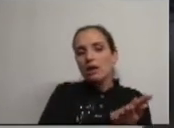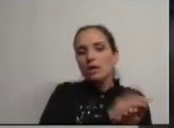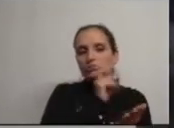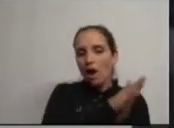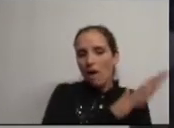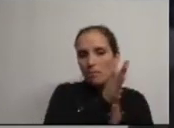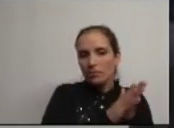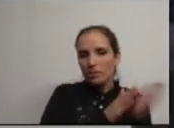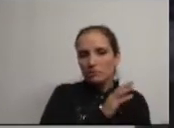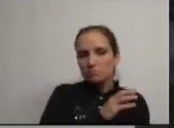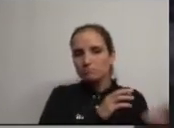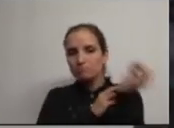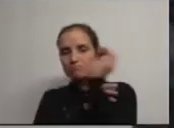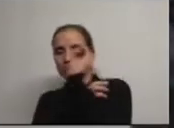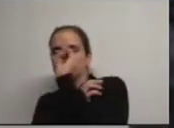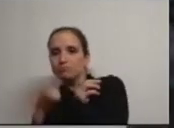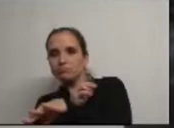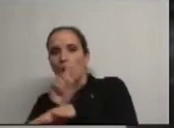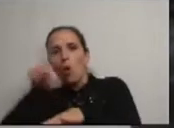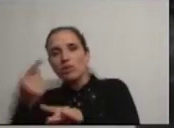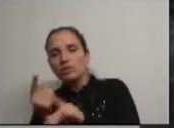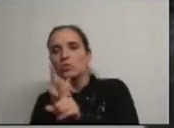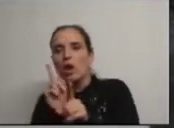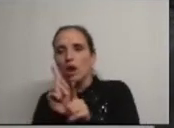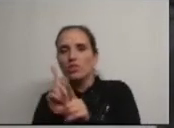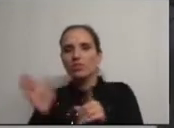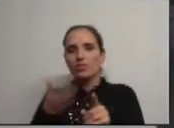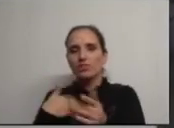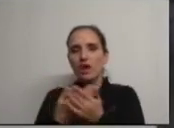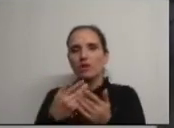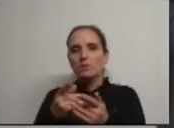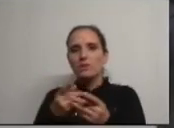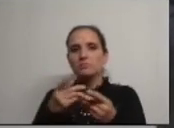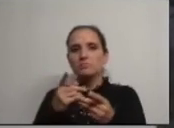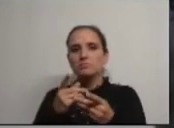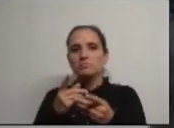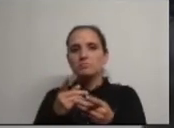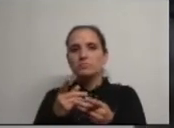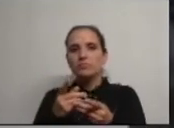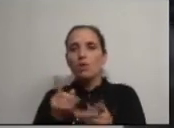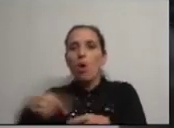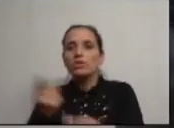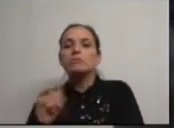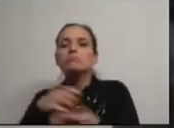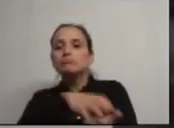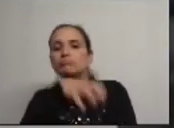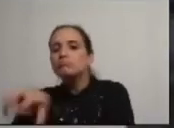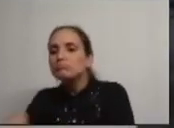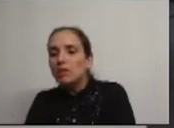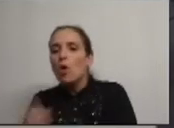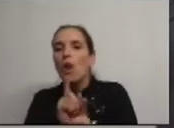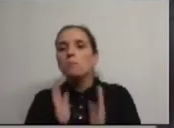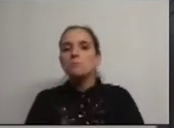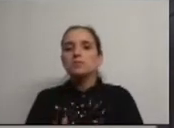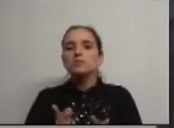ter, naquelas onde poderemos ter ainda ganhos, para poder dar e distribuir mais por outras, sem ter necessidade de aumentar